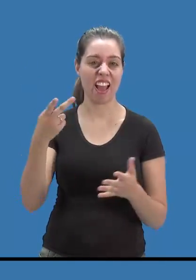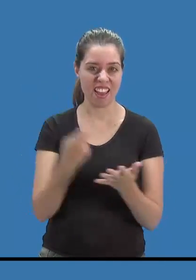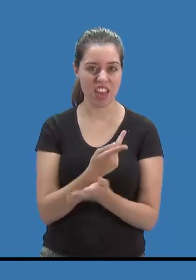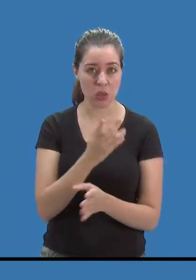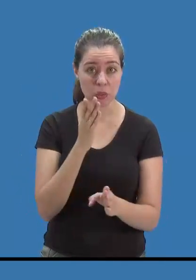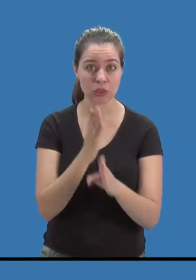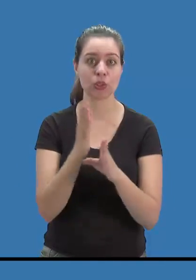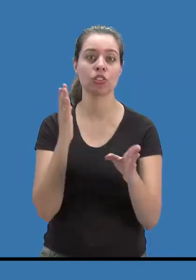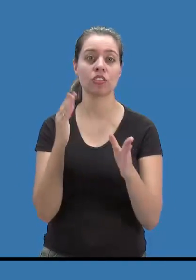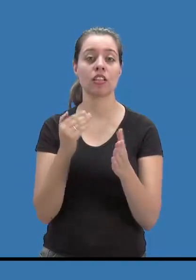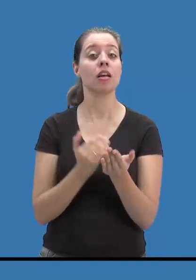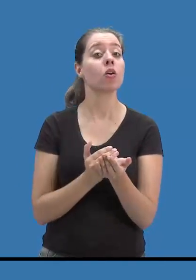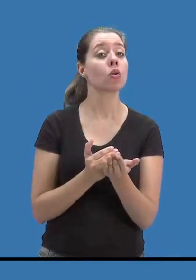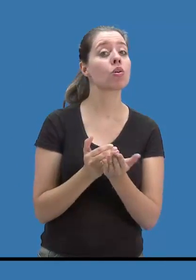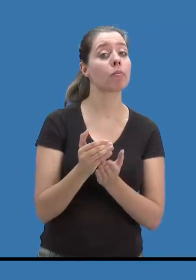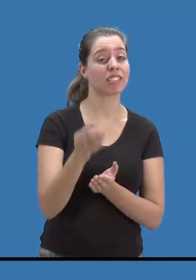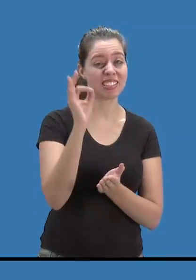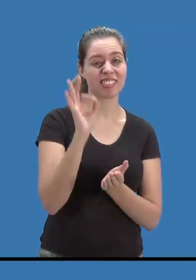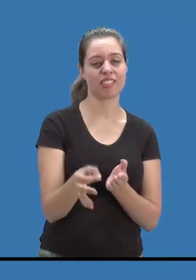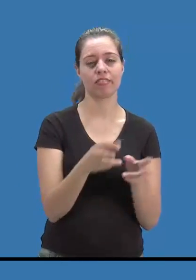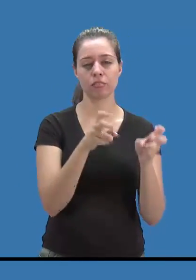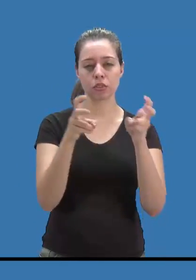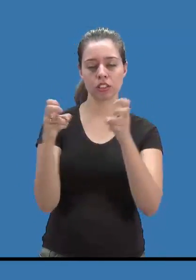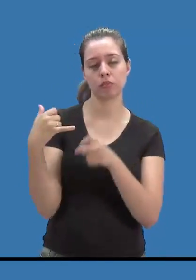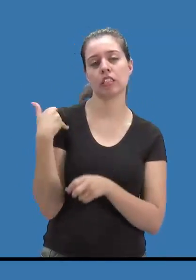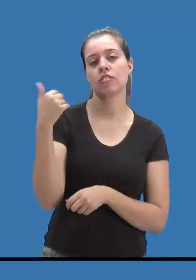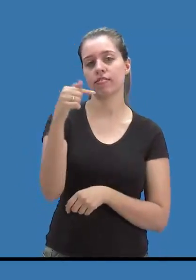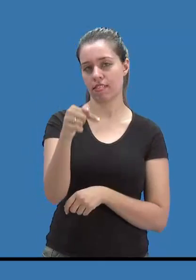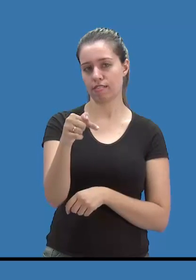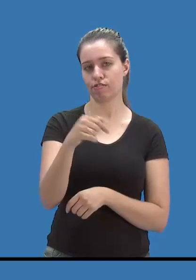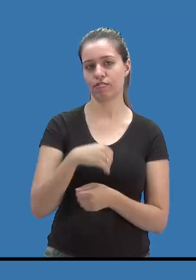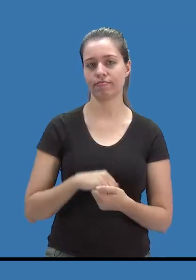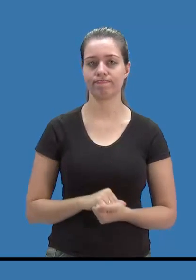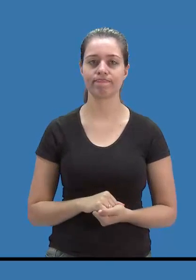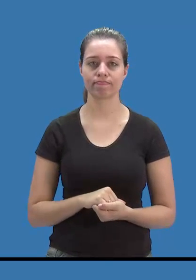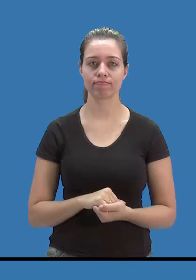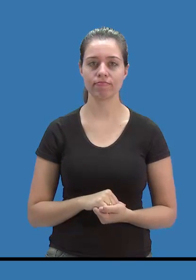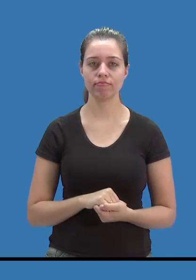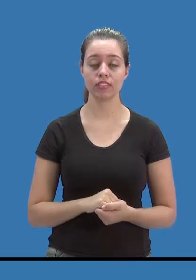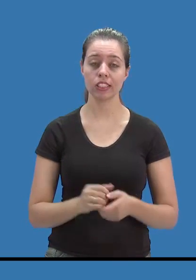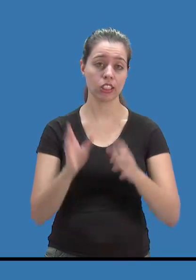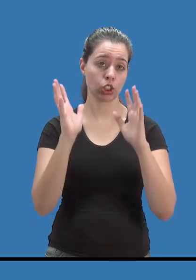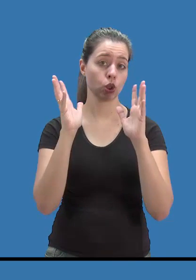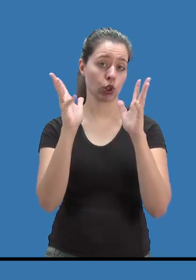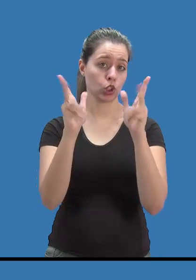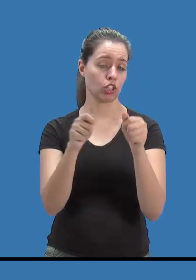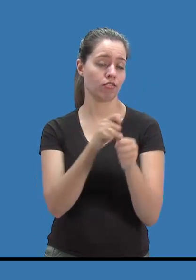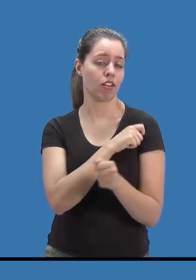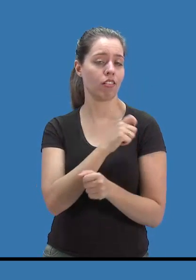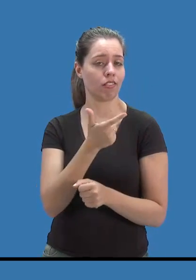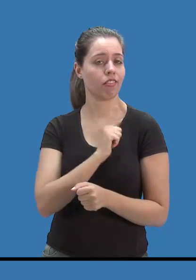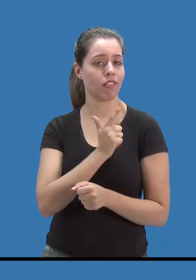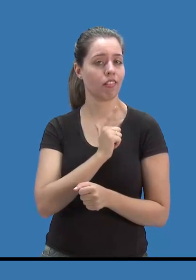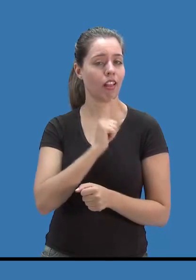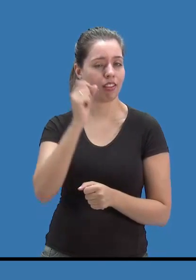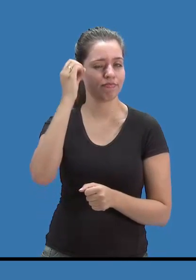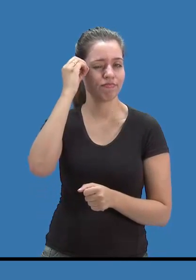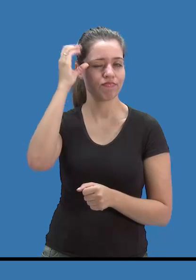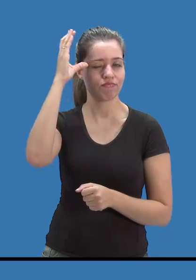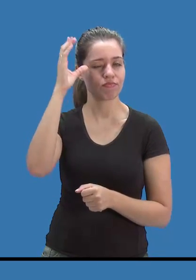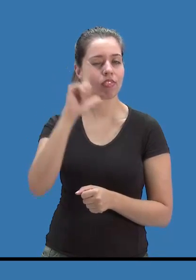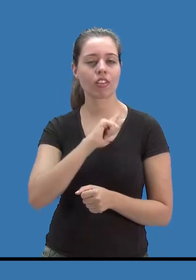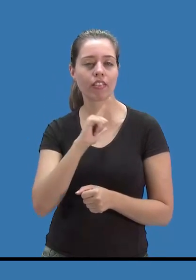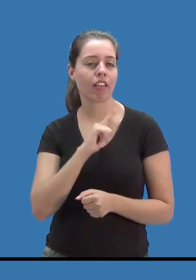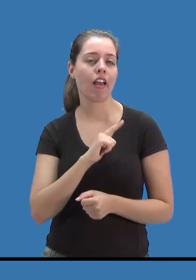começar a observação a partir dos sete anos de idade. Todo aluno com altas habilidades, muito provavelmente, ele tem